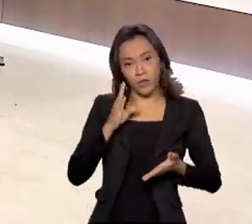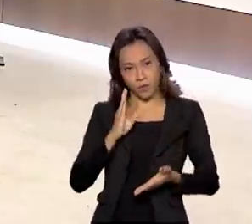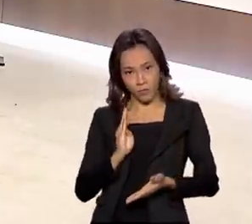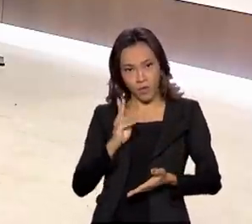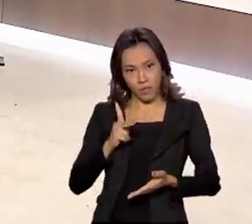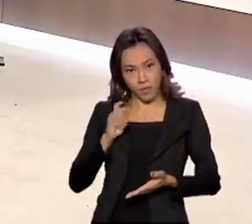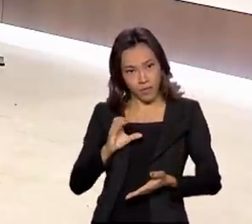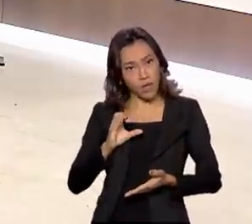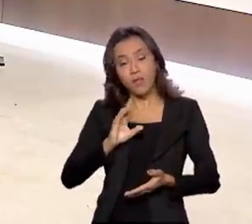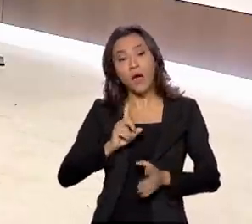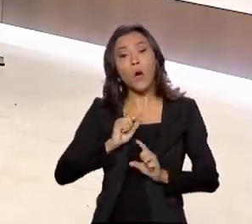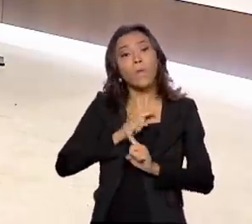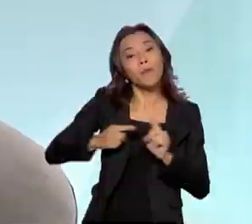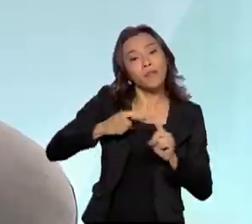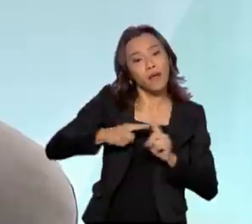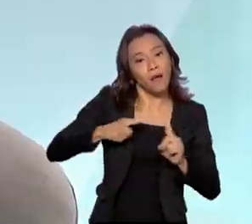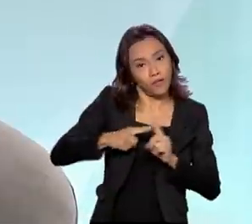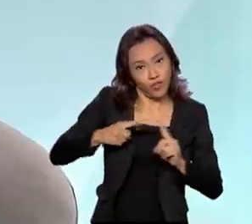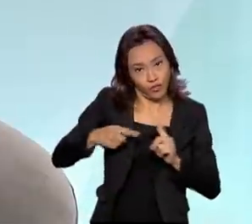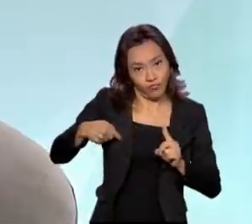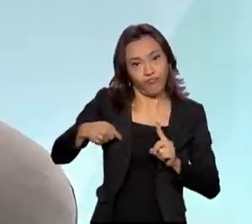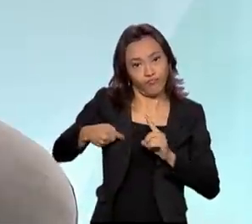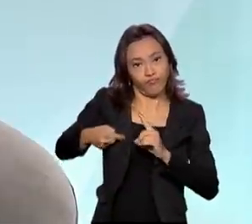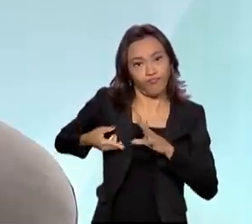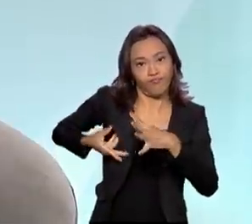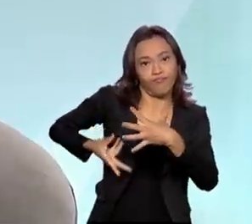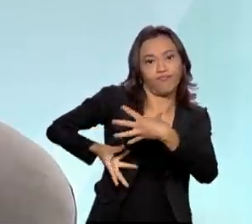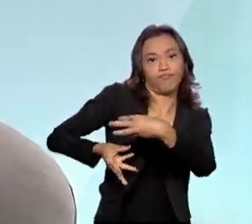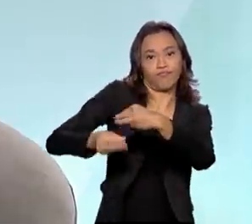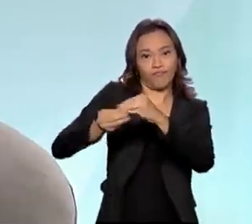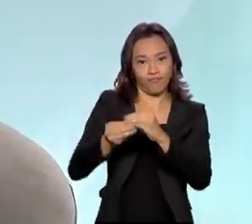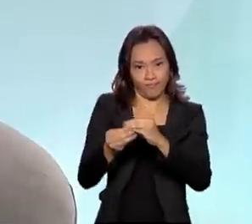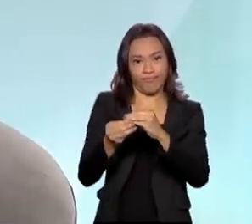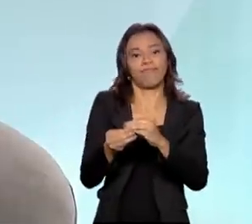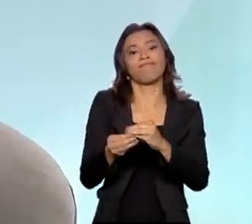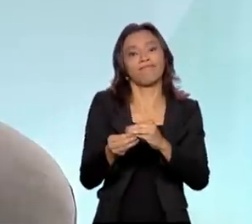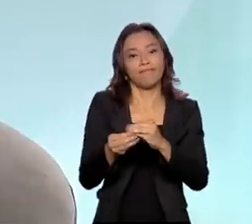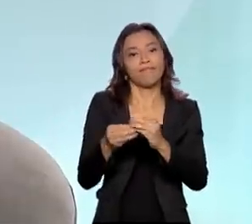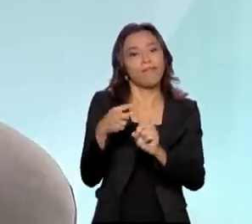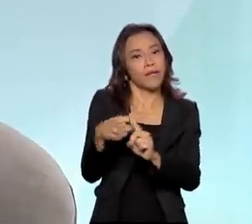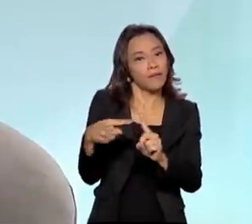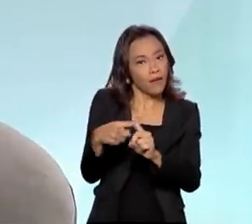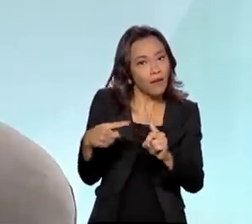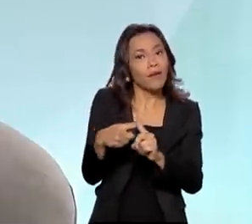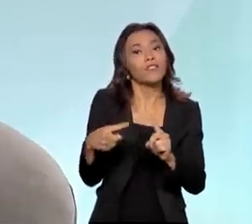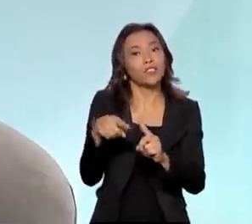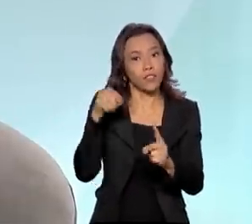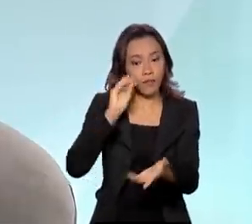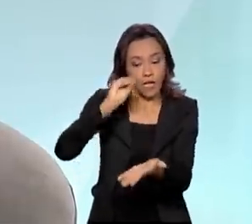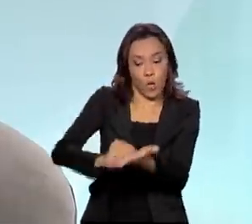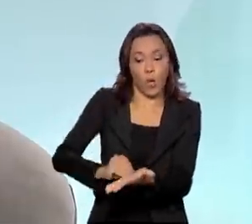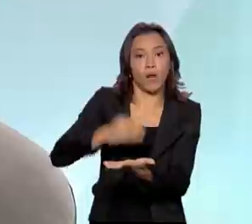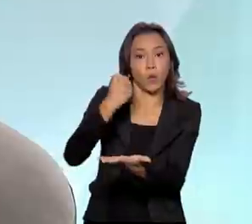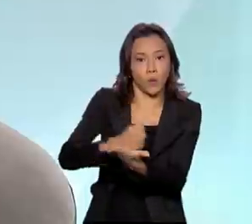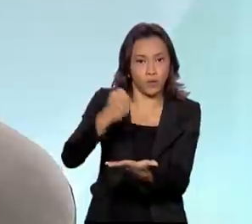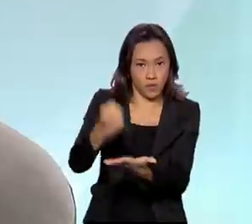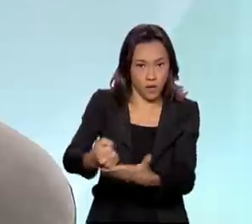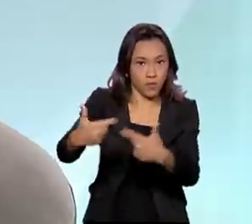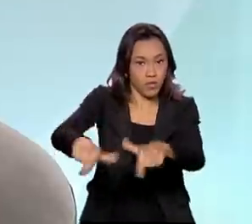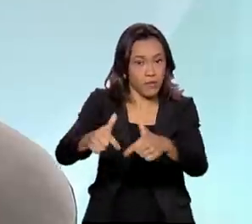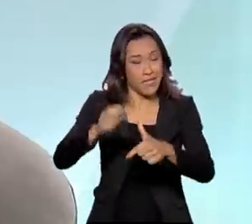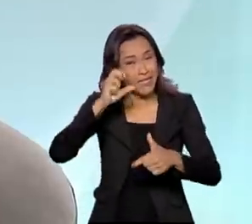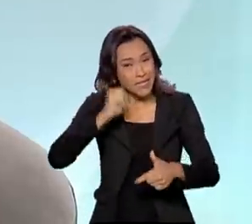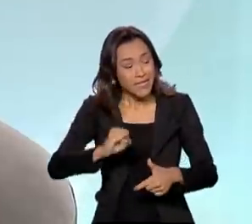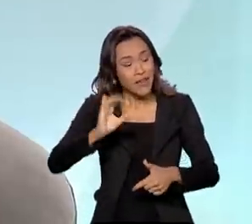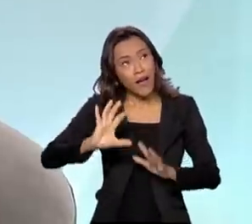ainda meio benefício em cima do que ela estiver ganhando dentro do contrato de trabalho. E caso tenha algum